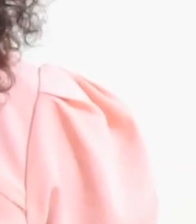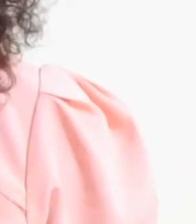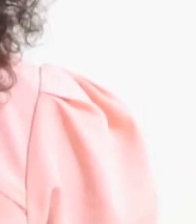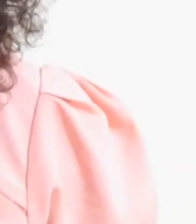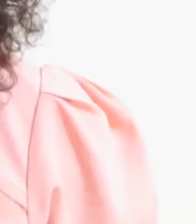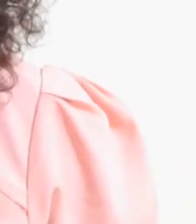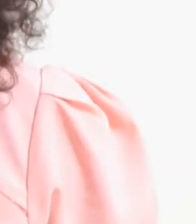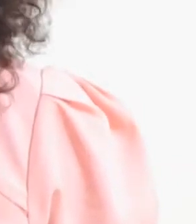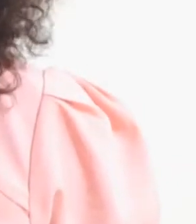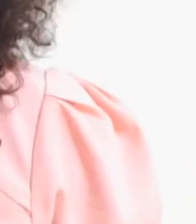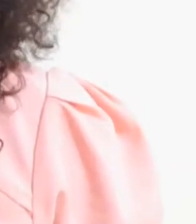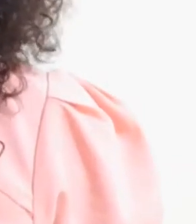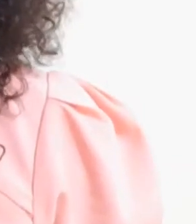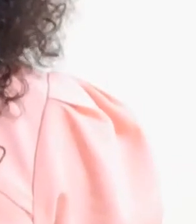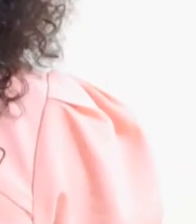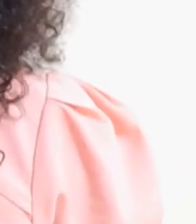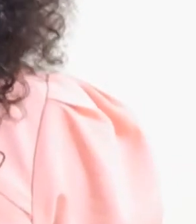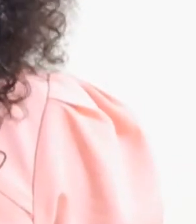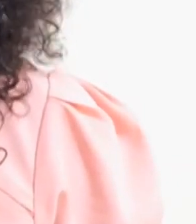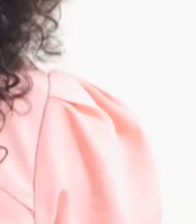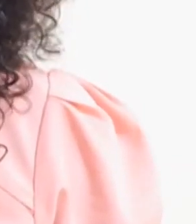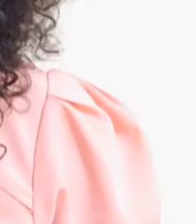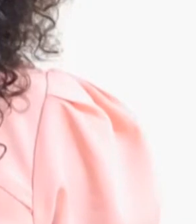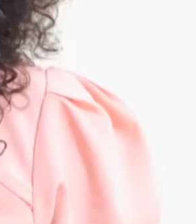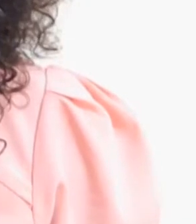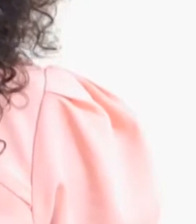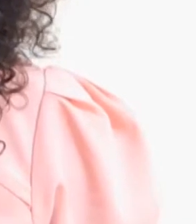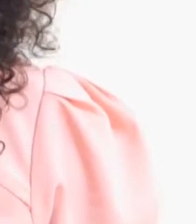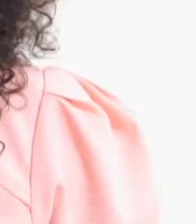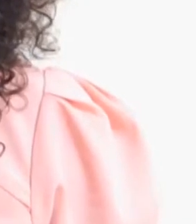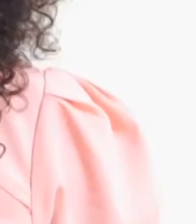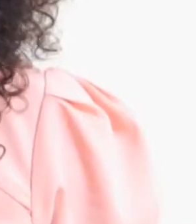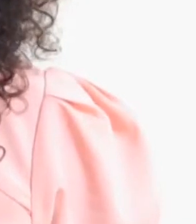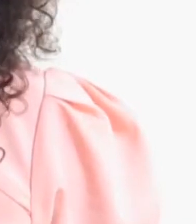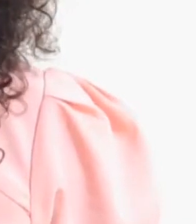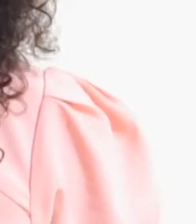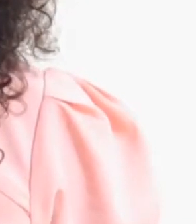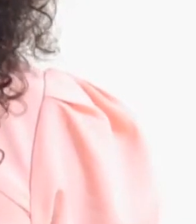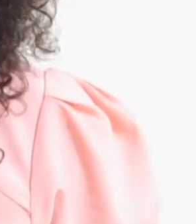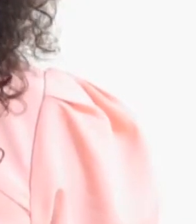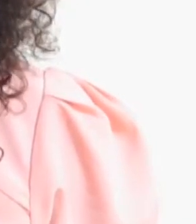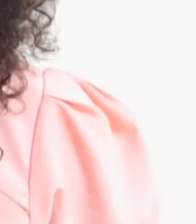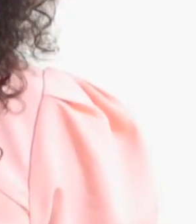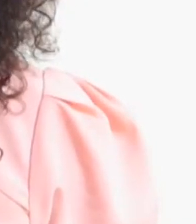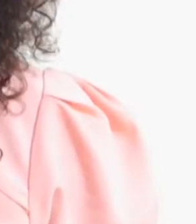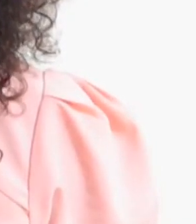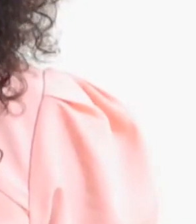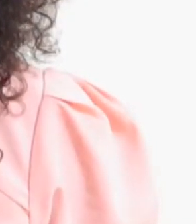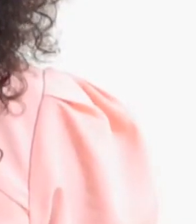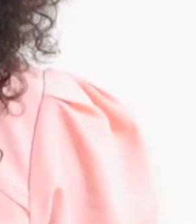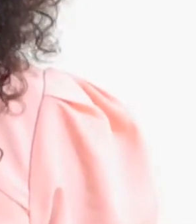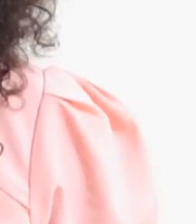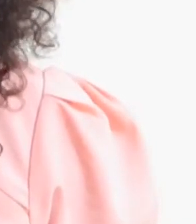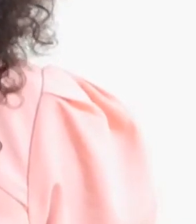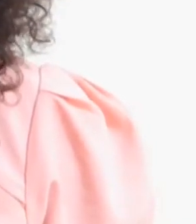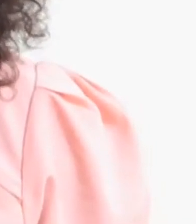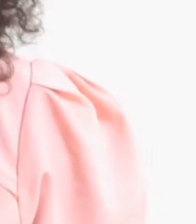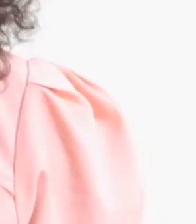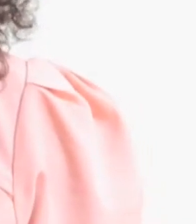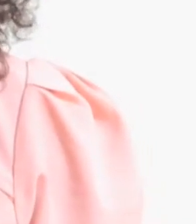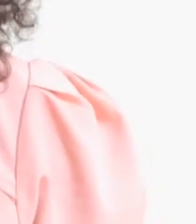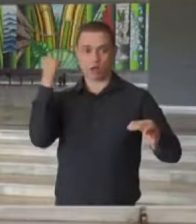para a reabertura das atividades econômicas do Estado restritas desde março por causa da pandemia do novo